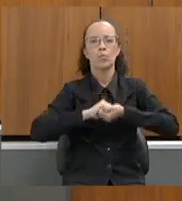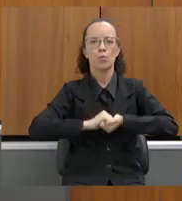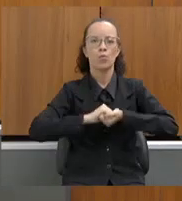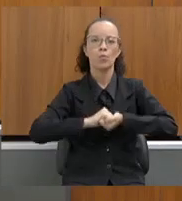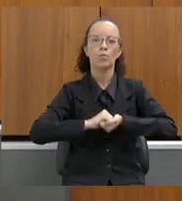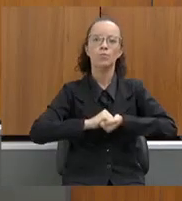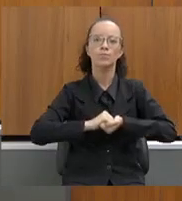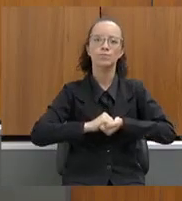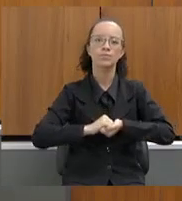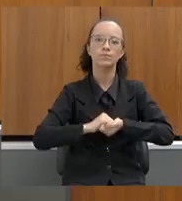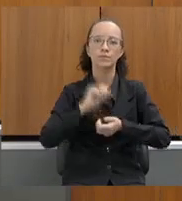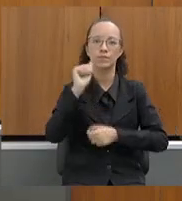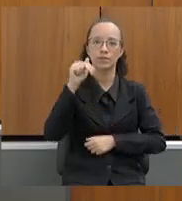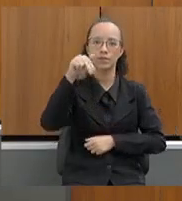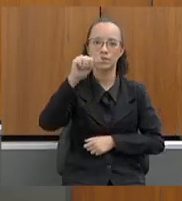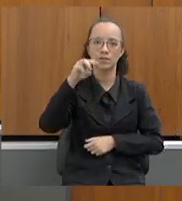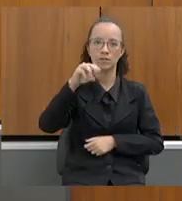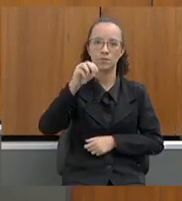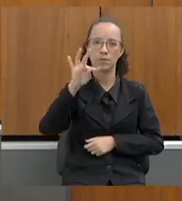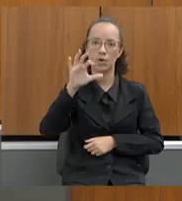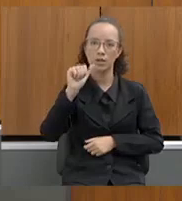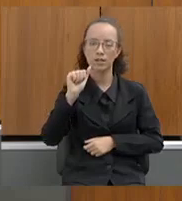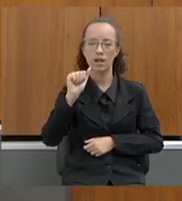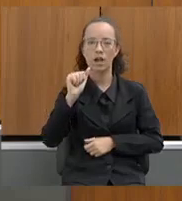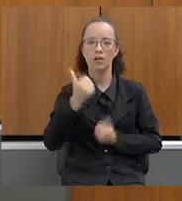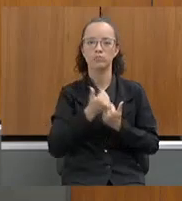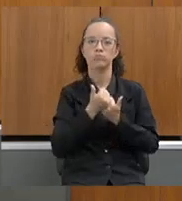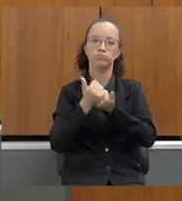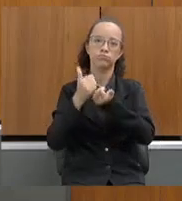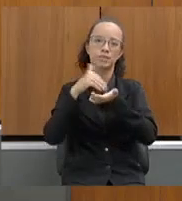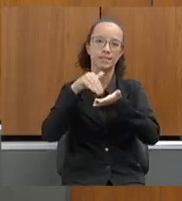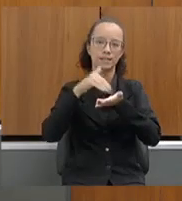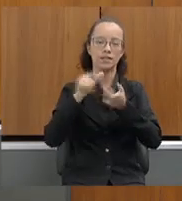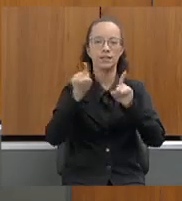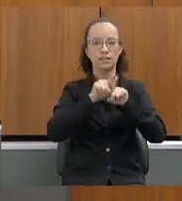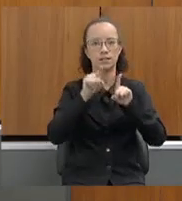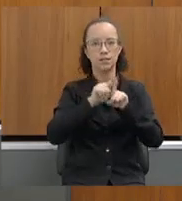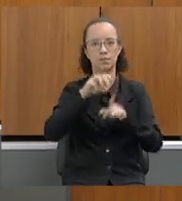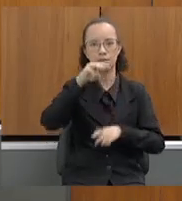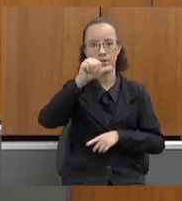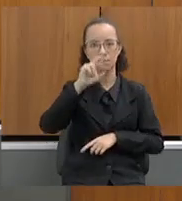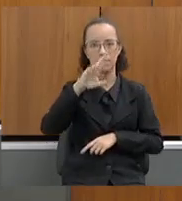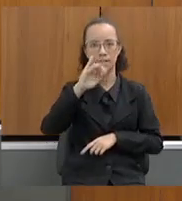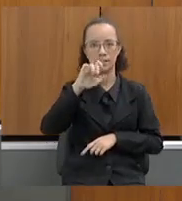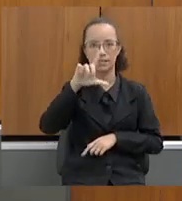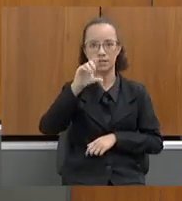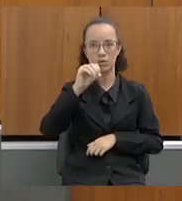a Ana Mota, nossa subsecretária, o Marcelo,